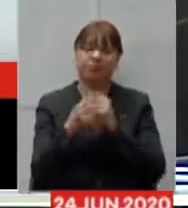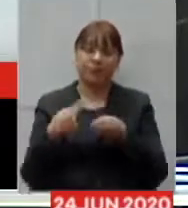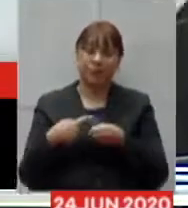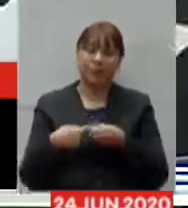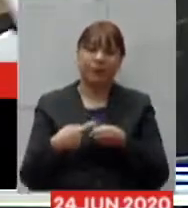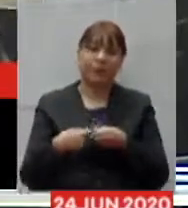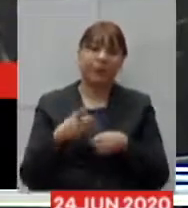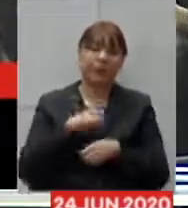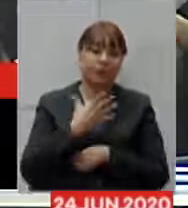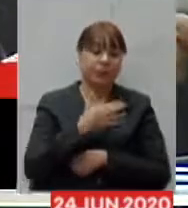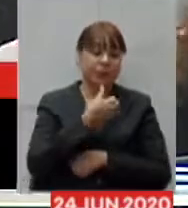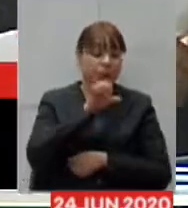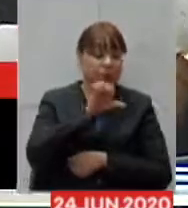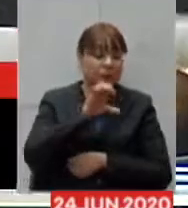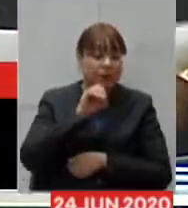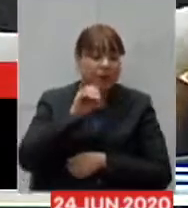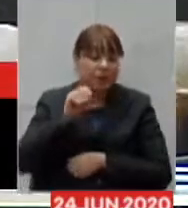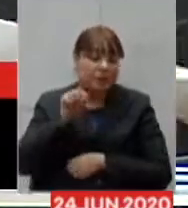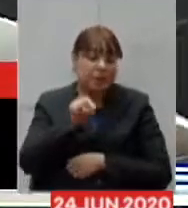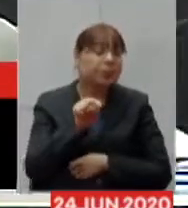de 900 mil pessoas